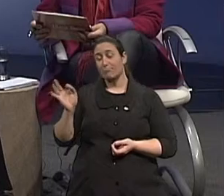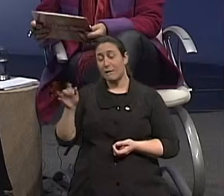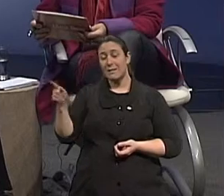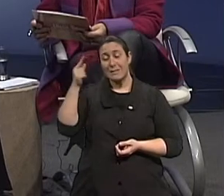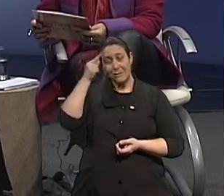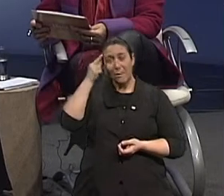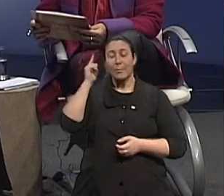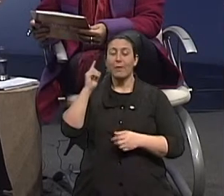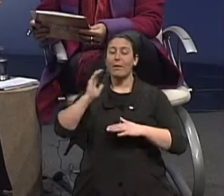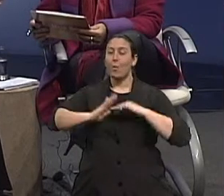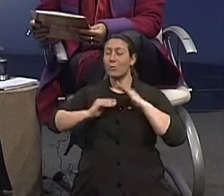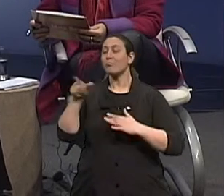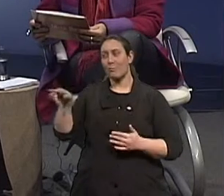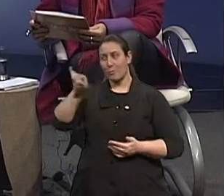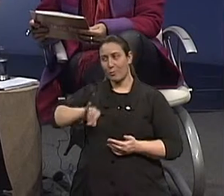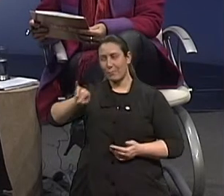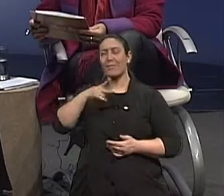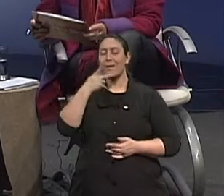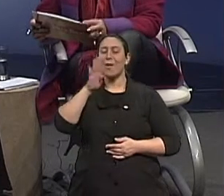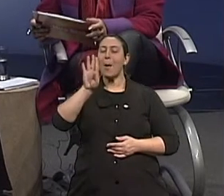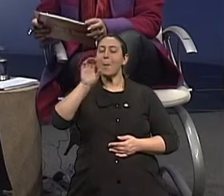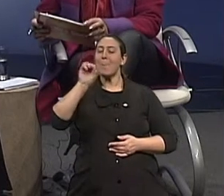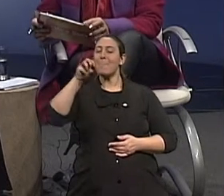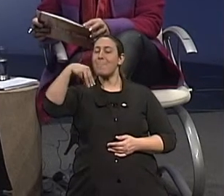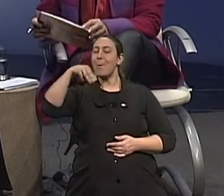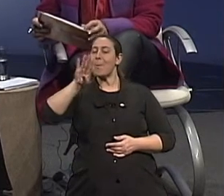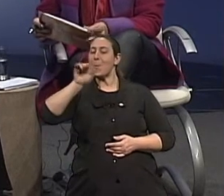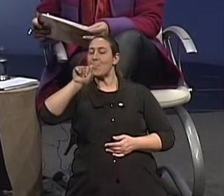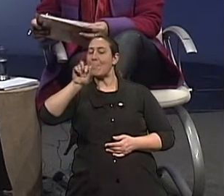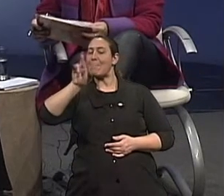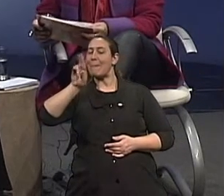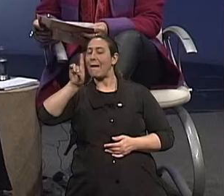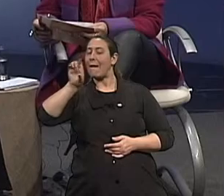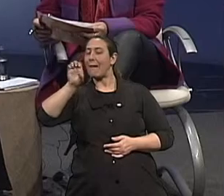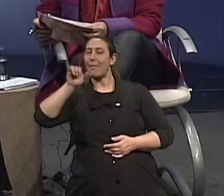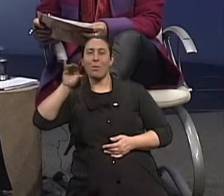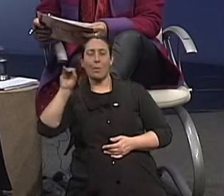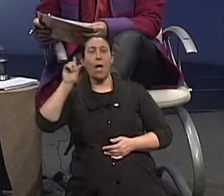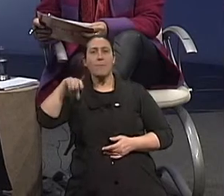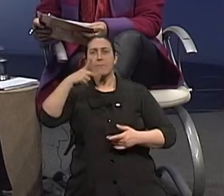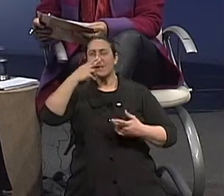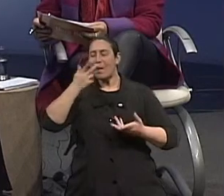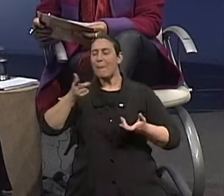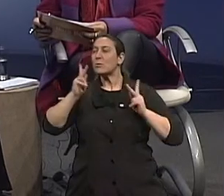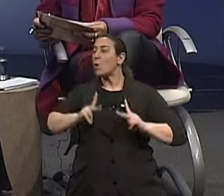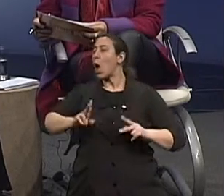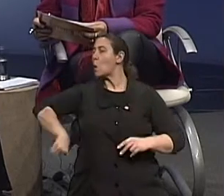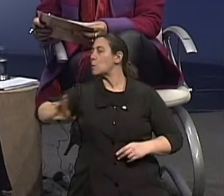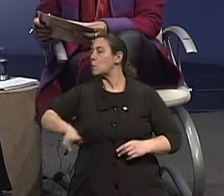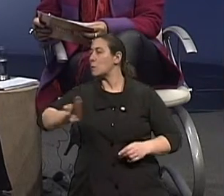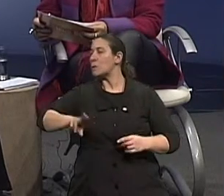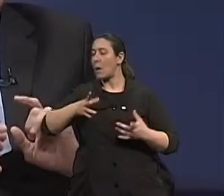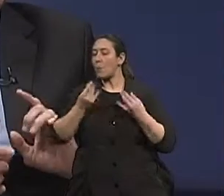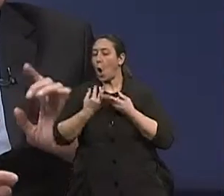resumo, se eu usasse a palavra forte, bombardeamento, né? Eu diria assim, as pessoas que fazem tudo que é proibido durante as